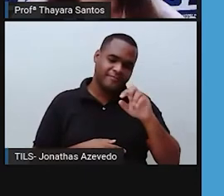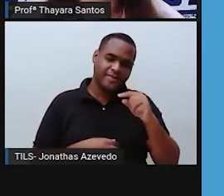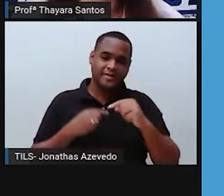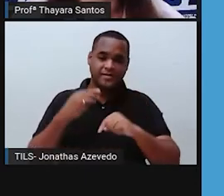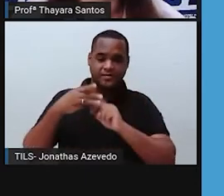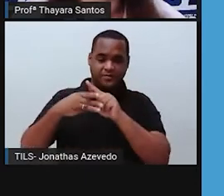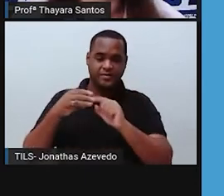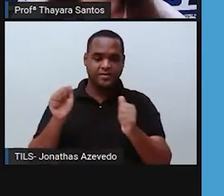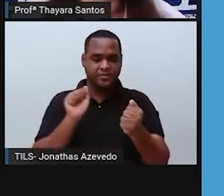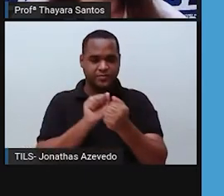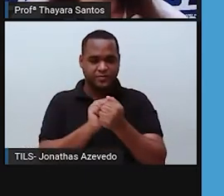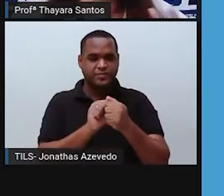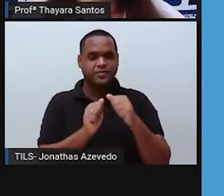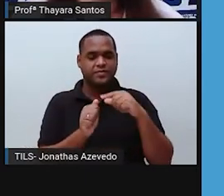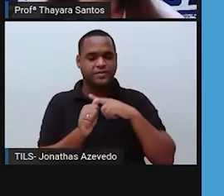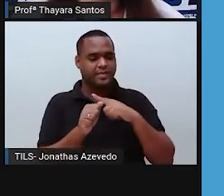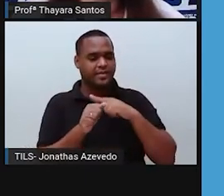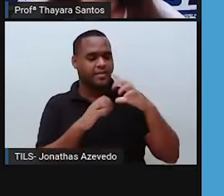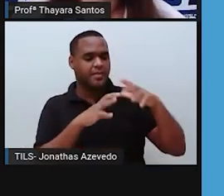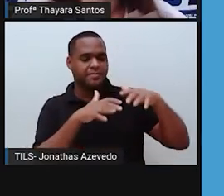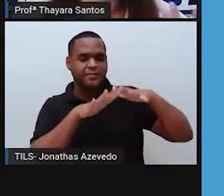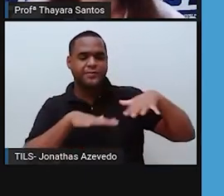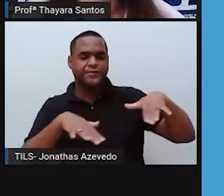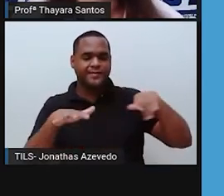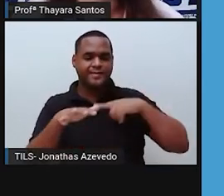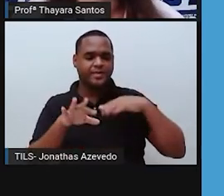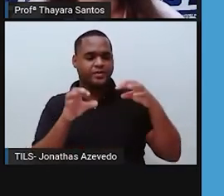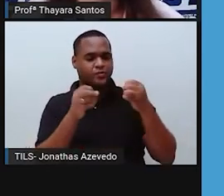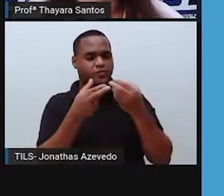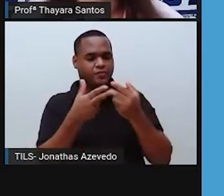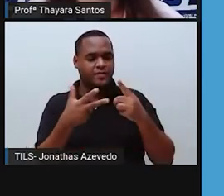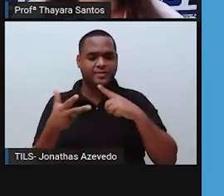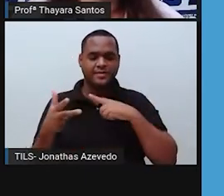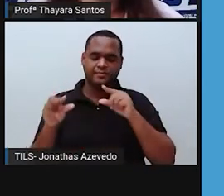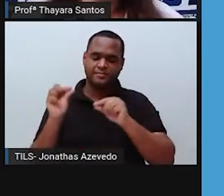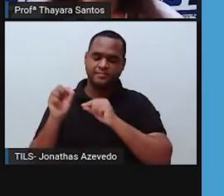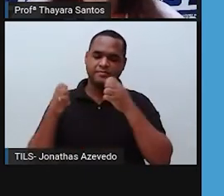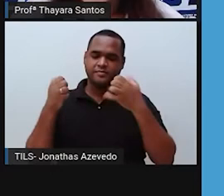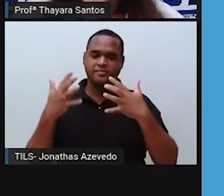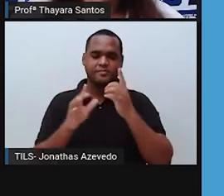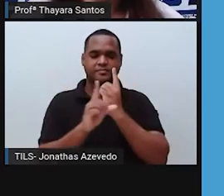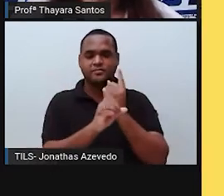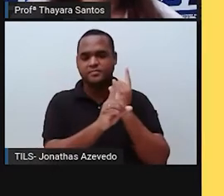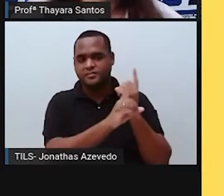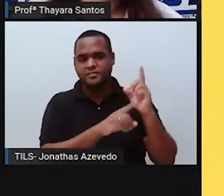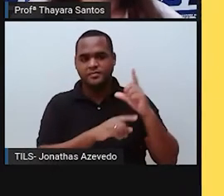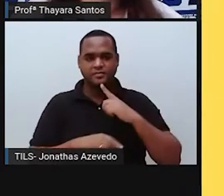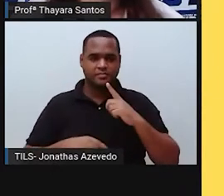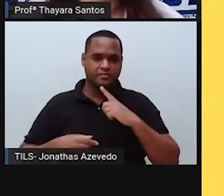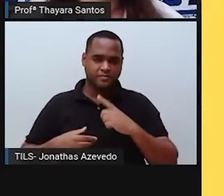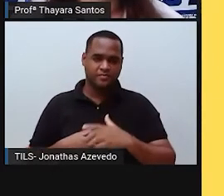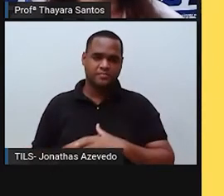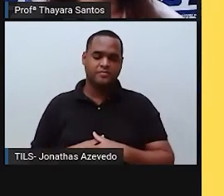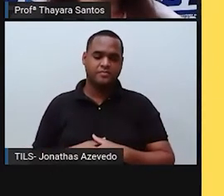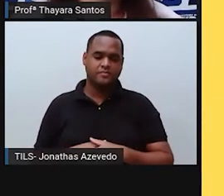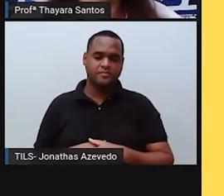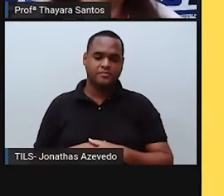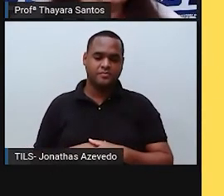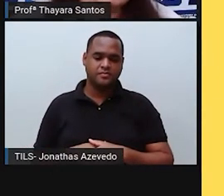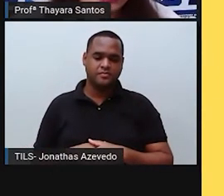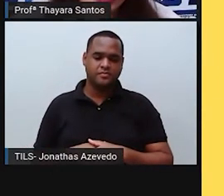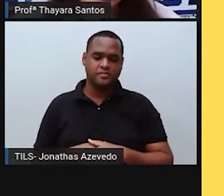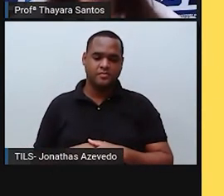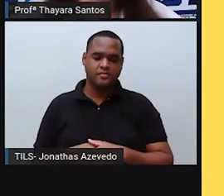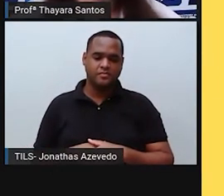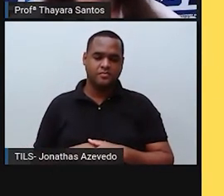gente tem a biosfera, que é o planeta Terra como um todo. Todos os lugares onde a gente encontra seres vivos. Então, como eu já